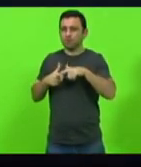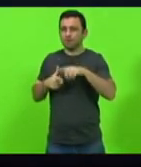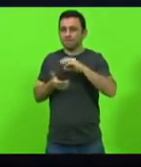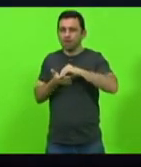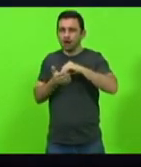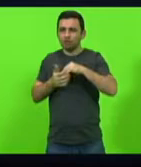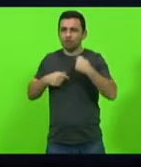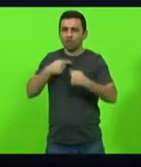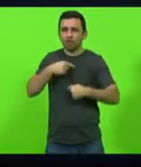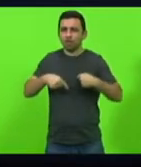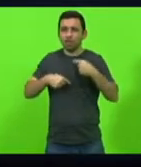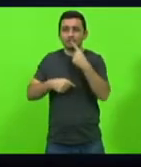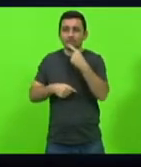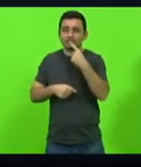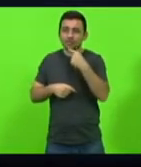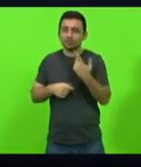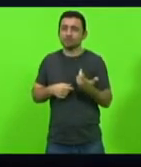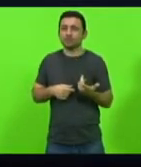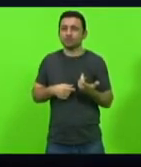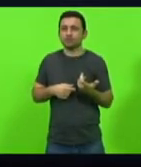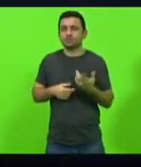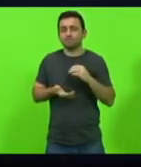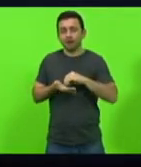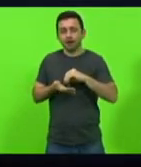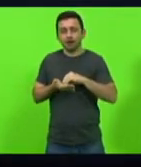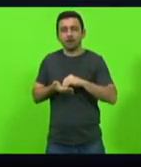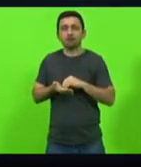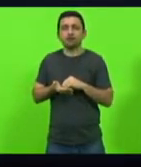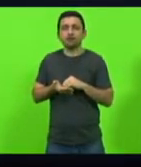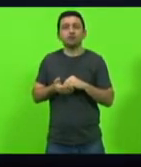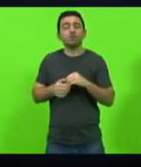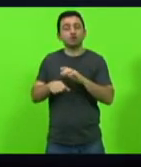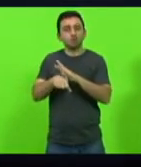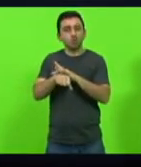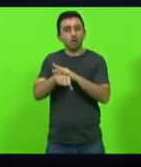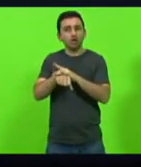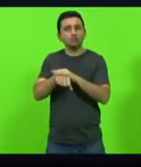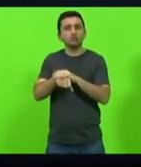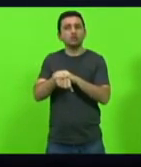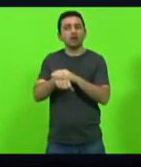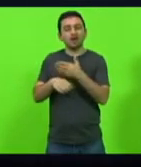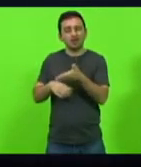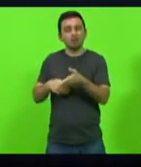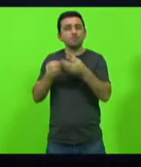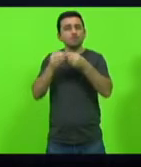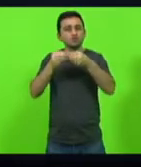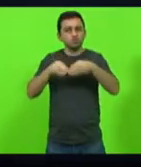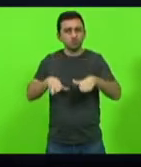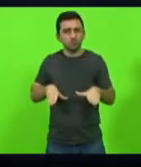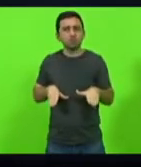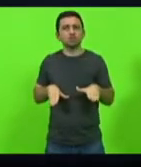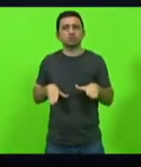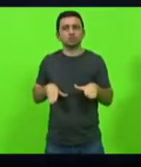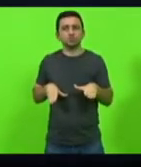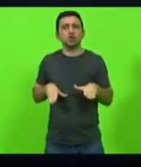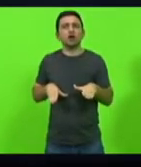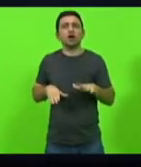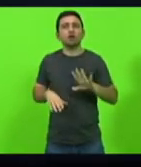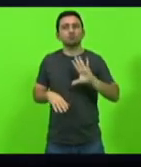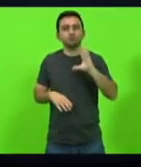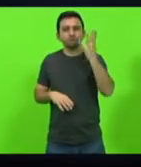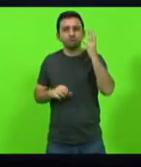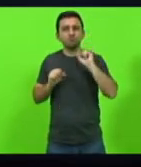compreensão de que essa doença é uma doença que prejudica de fato do qual pode